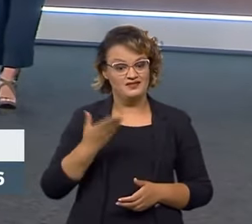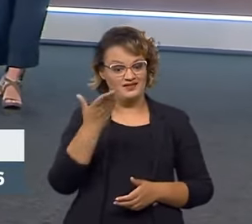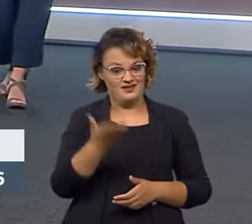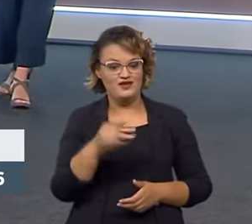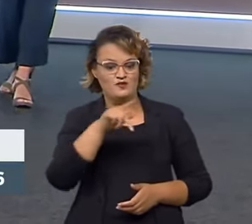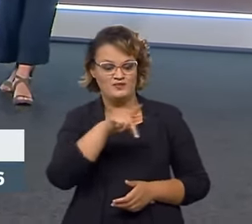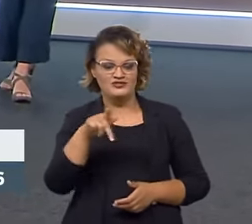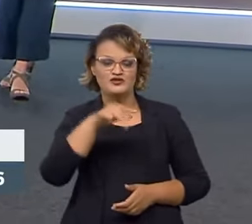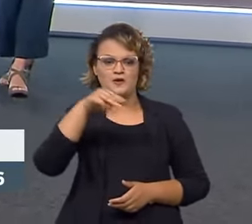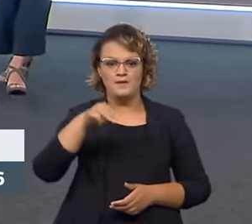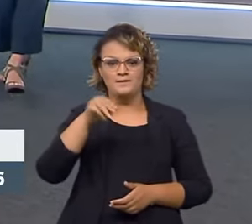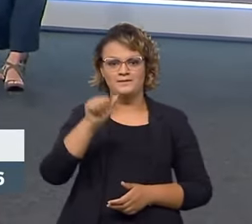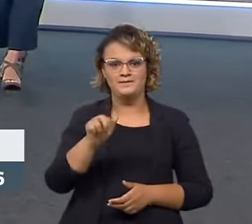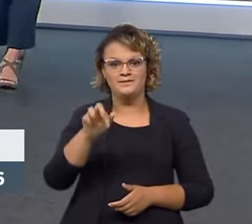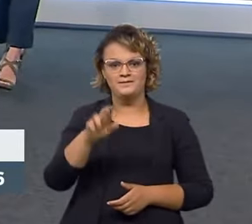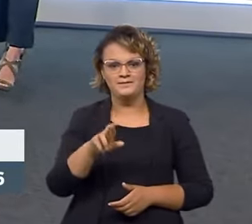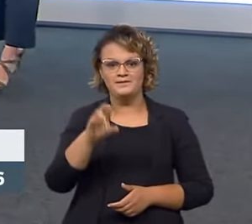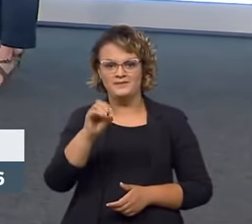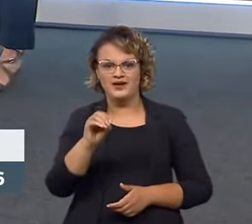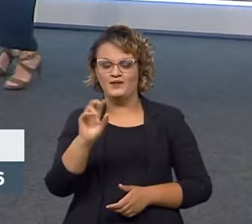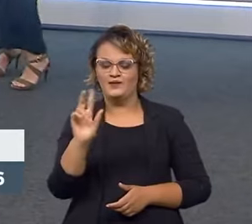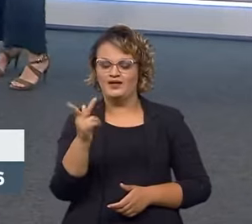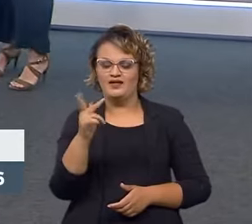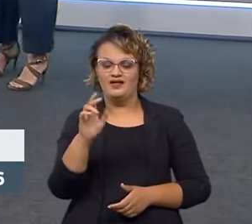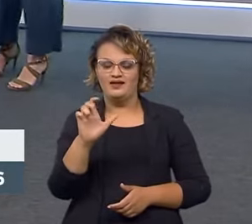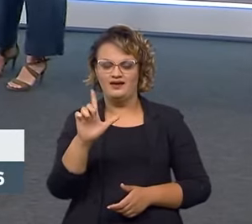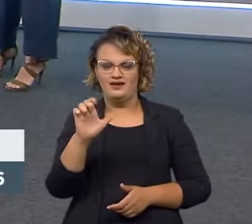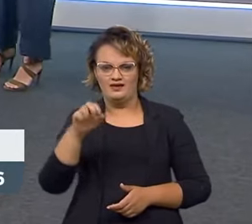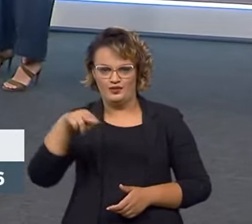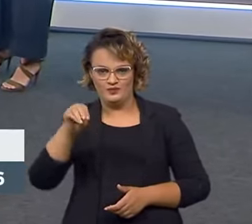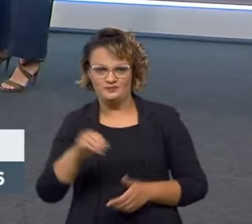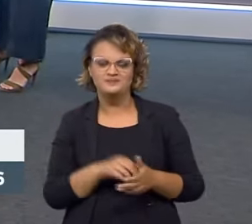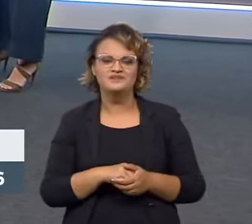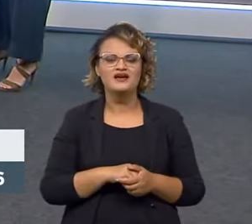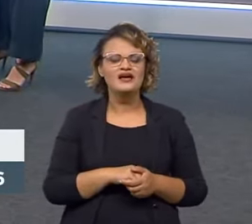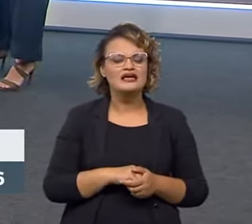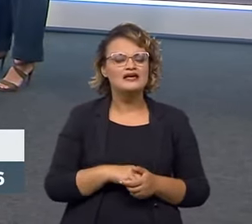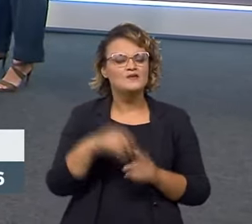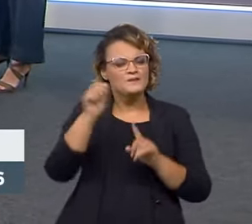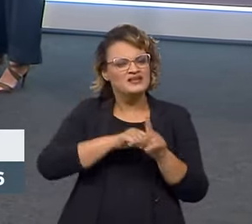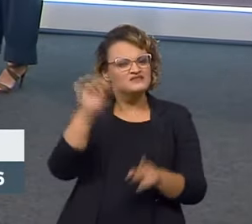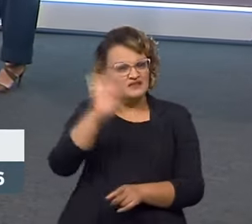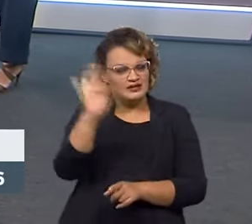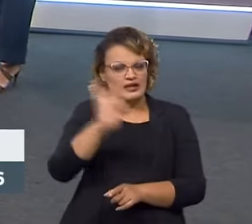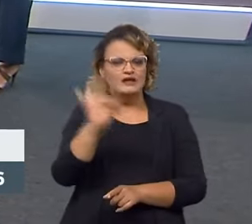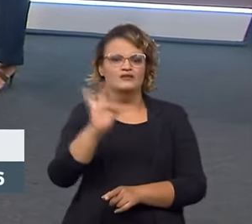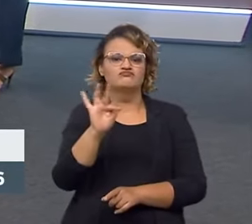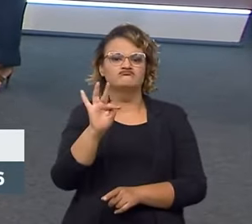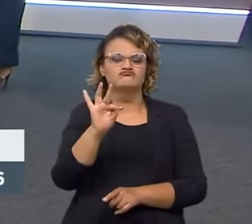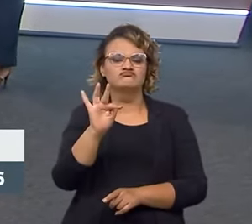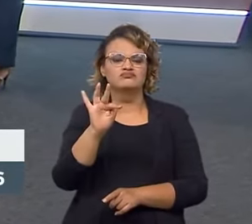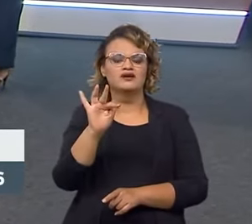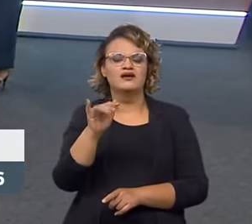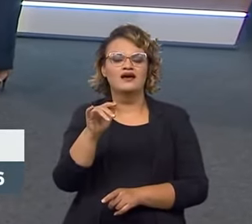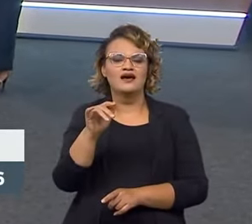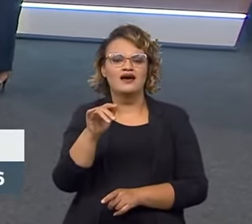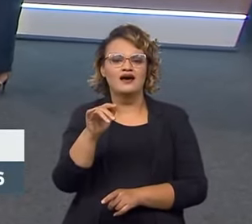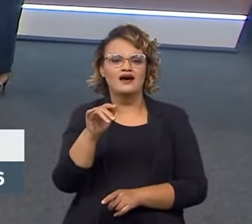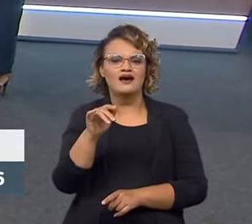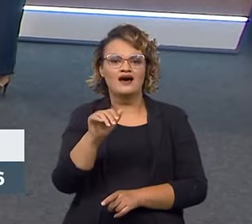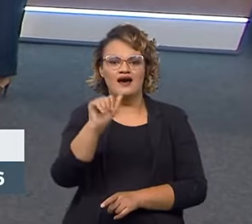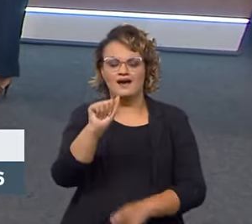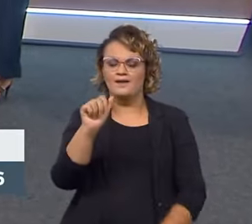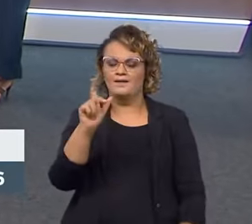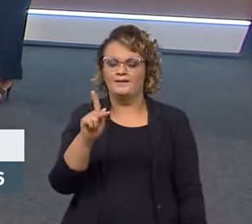presidente Marcos Heleno Gerson. Presidente, em fevereiro, o Inmetro e a Agência Brasileira de Promoção e Exportações e Investimentos, a famosa